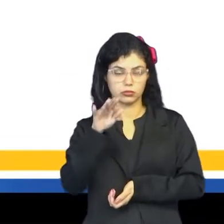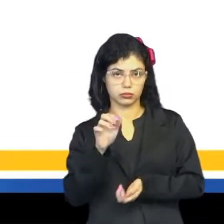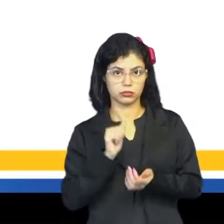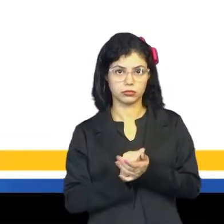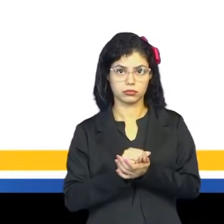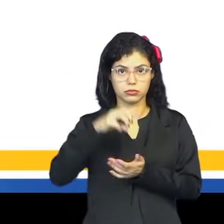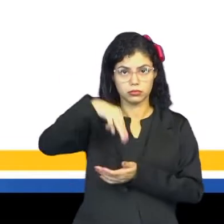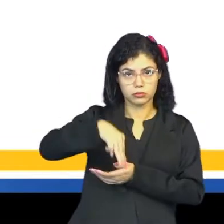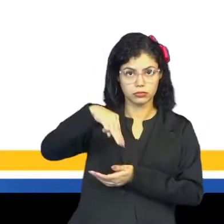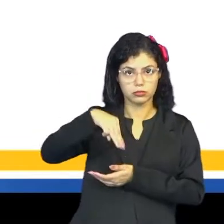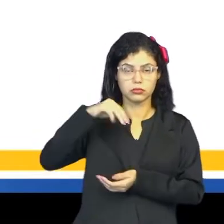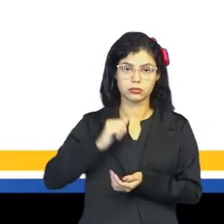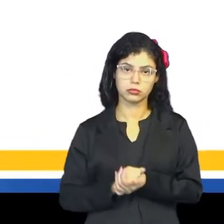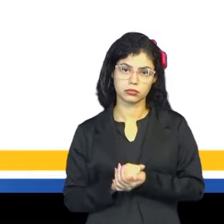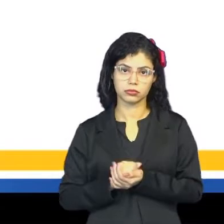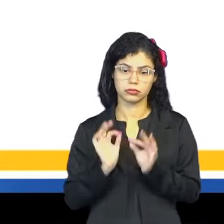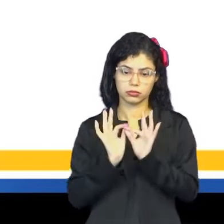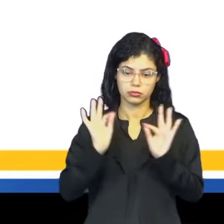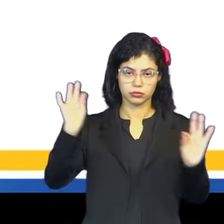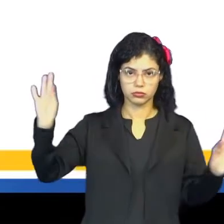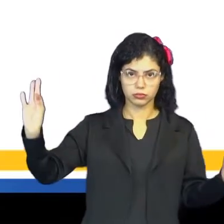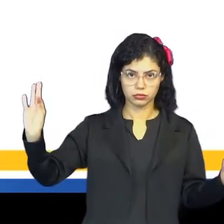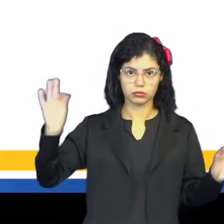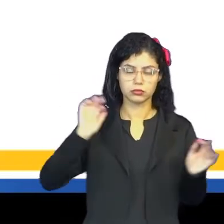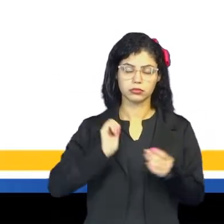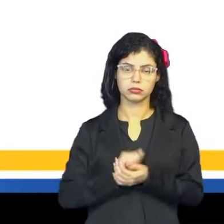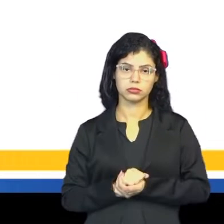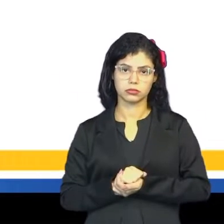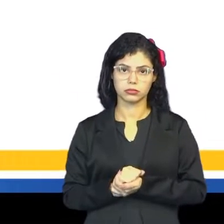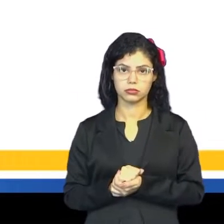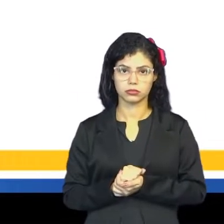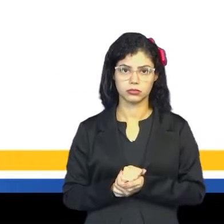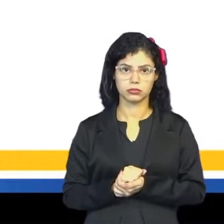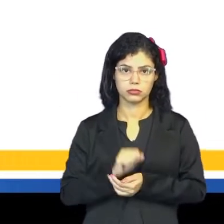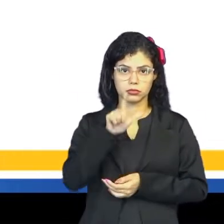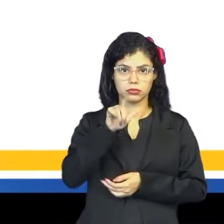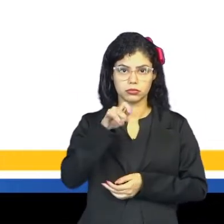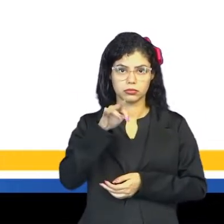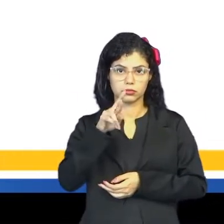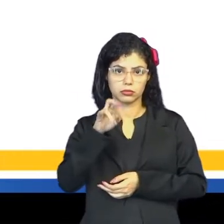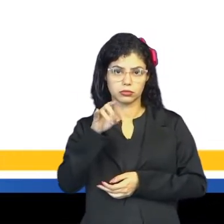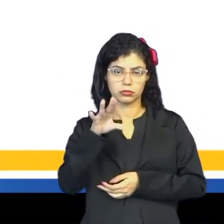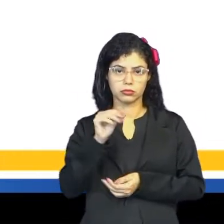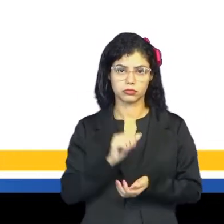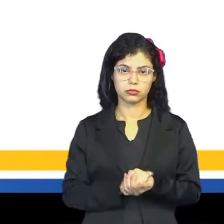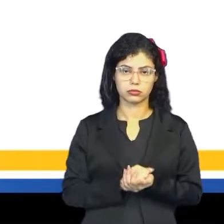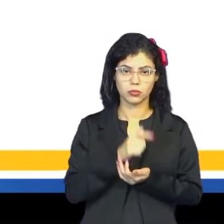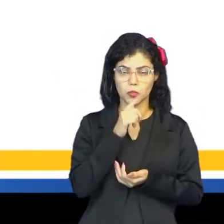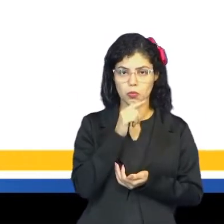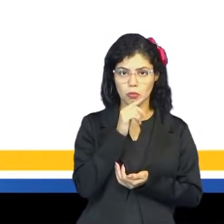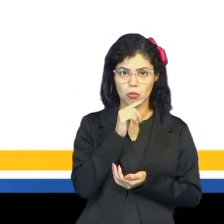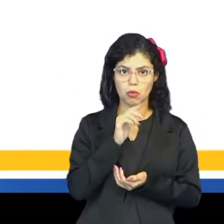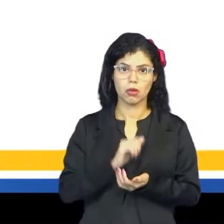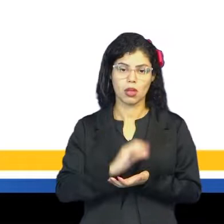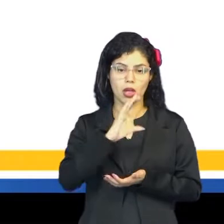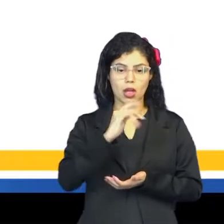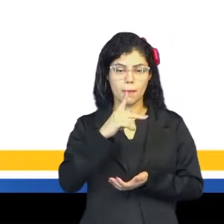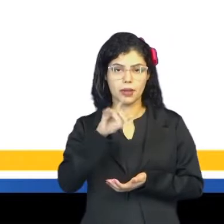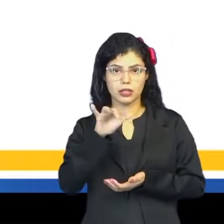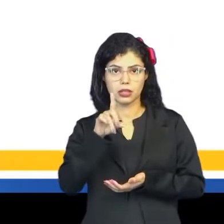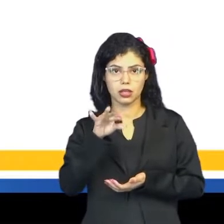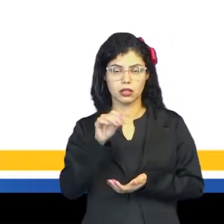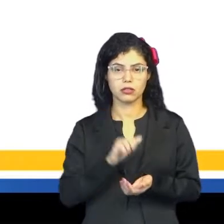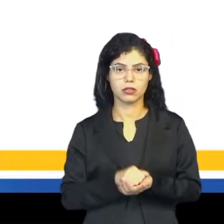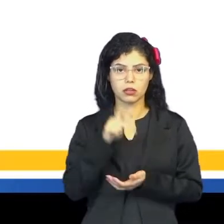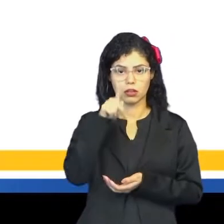Metros para medir o comprimento, o litro para medir a capacidade e o